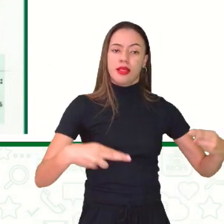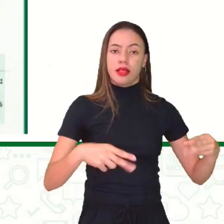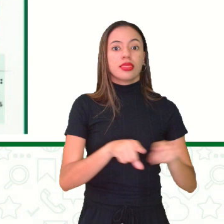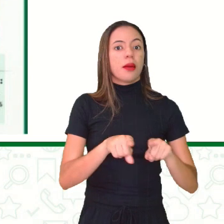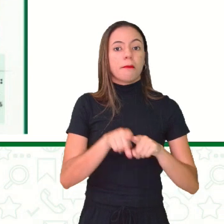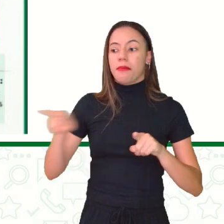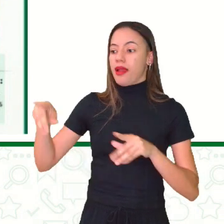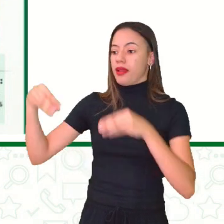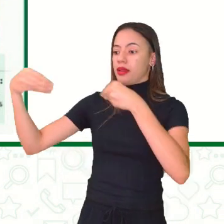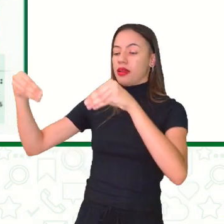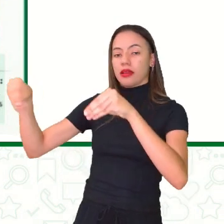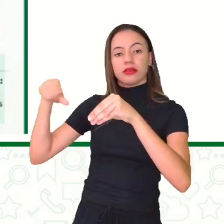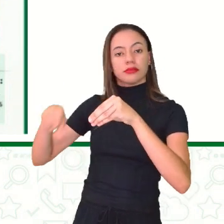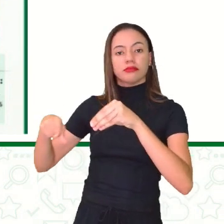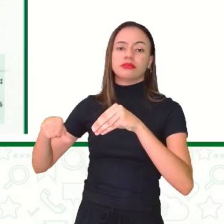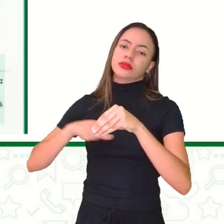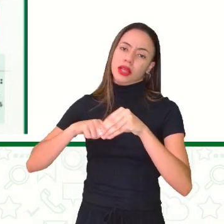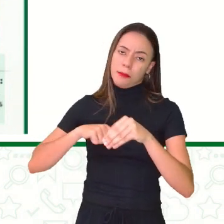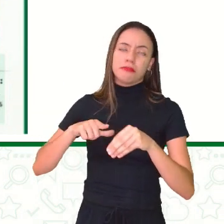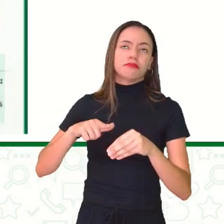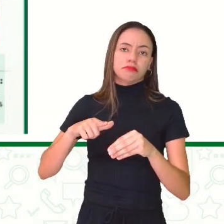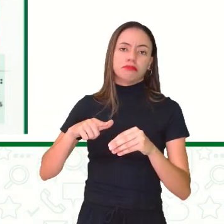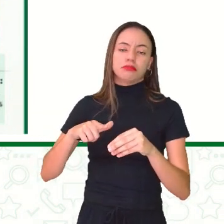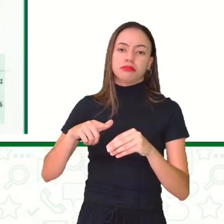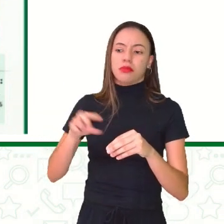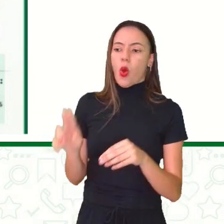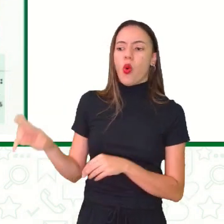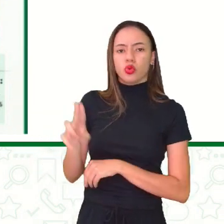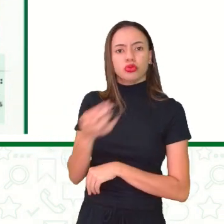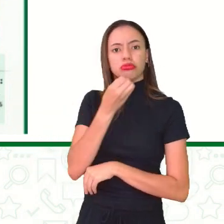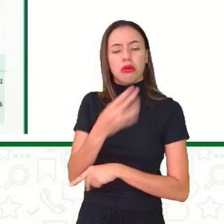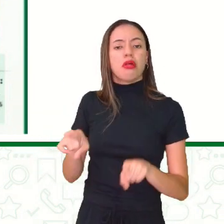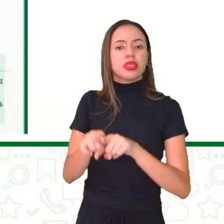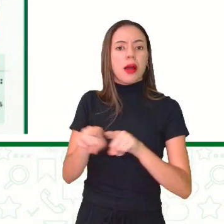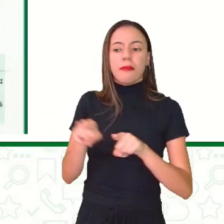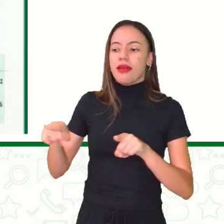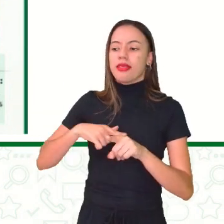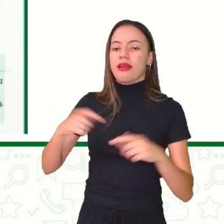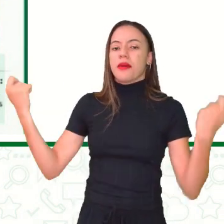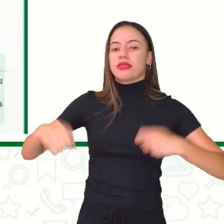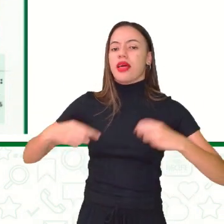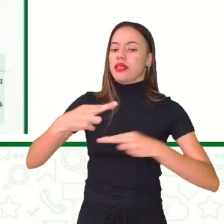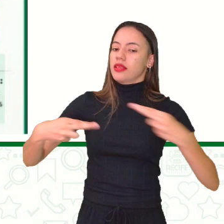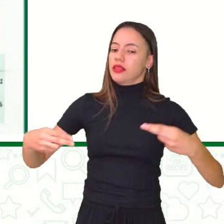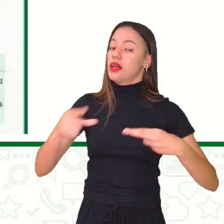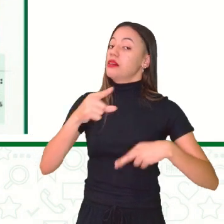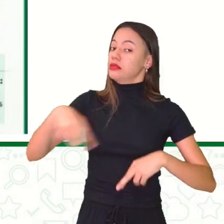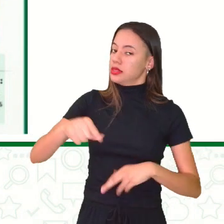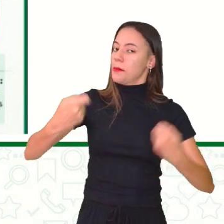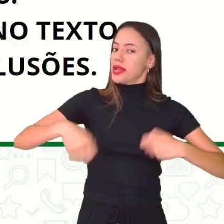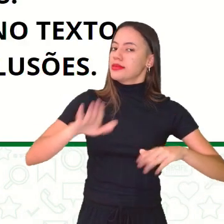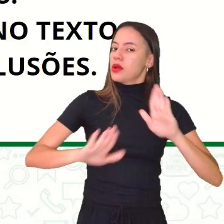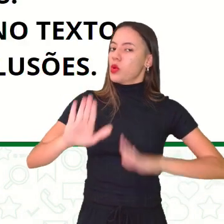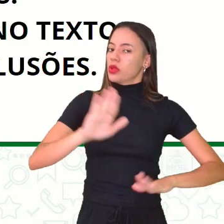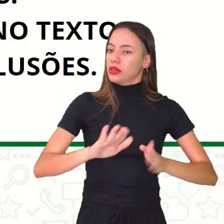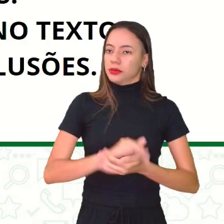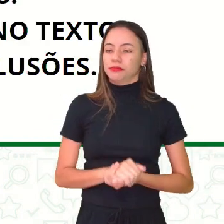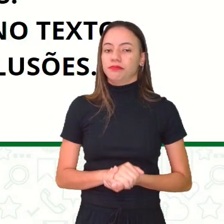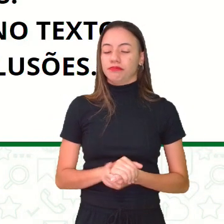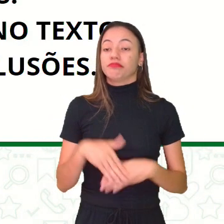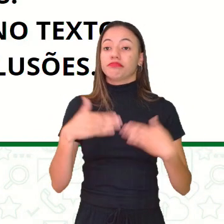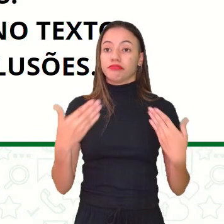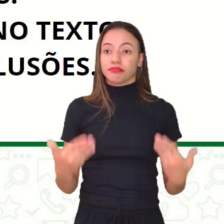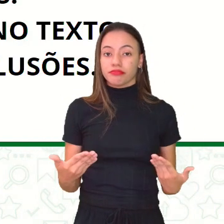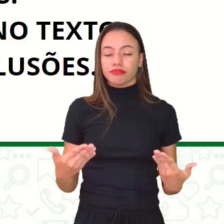tem uma boa reutilização e também é reciclável. Então, é preciso ter cuidado. Sabendo disso tudo, eu